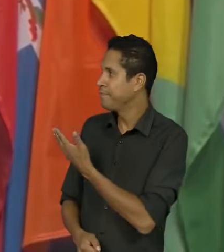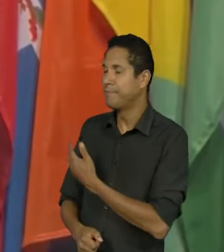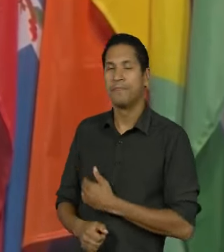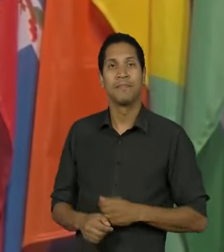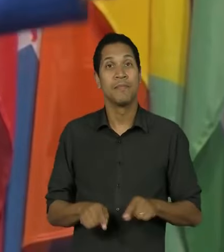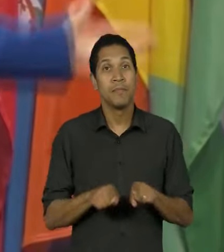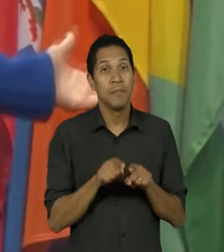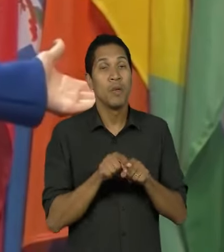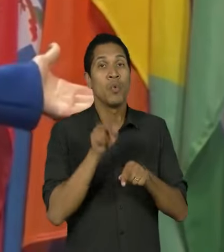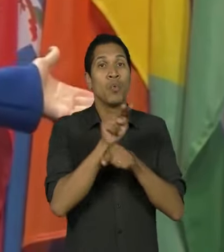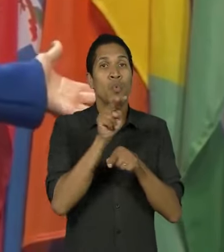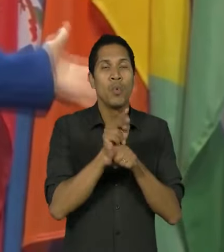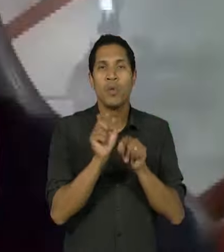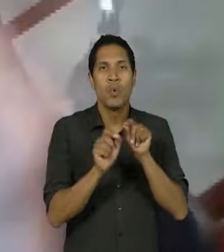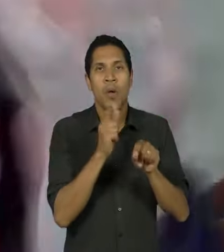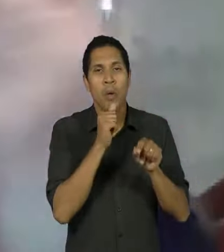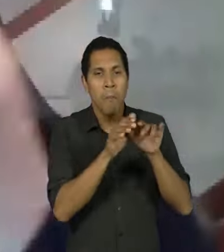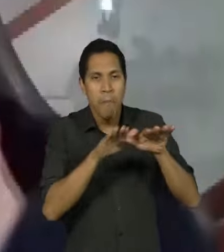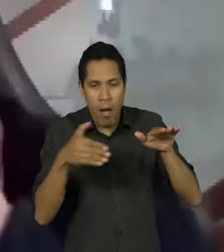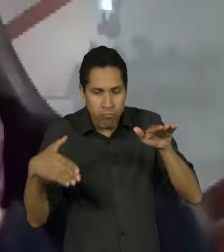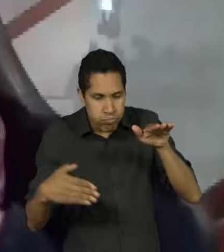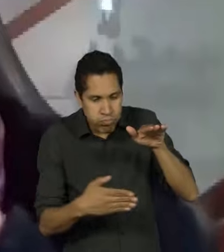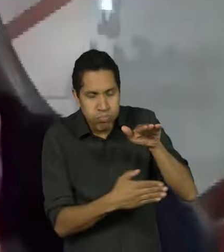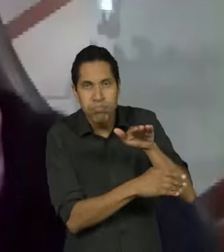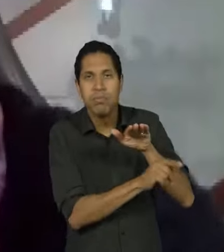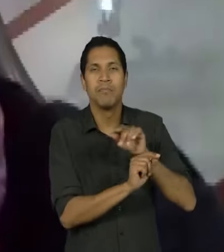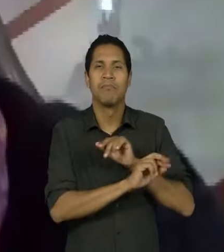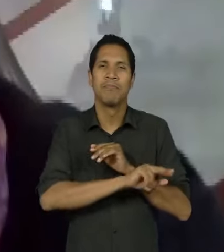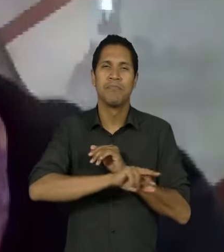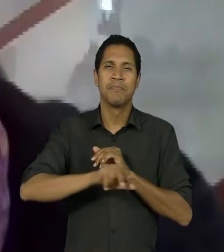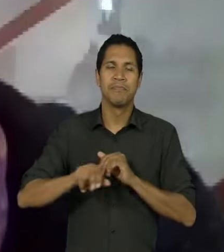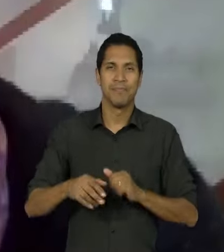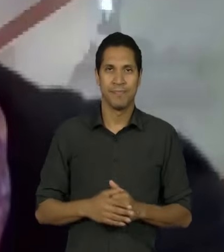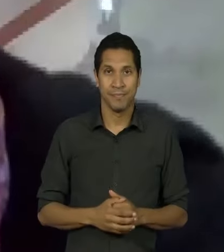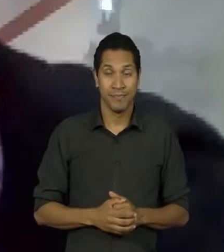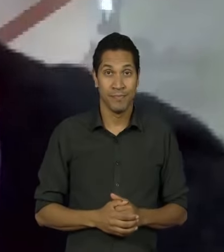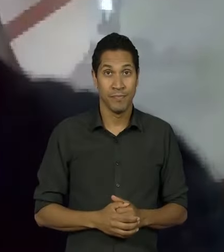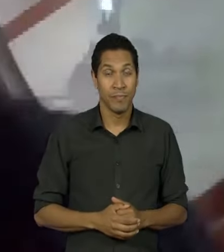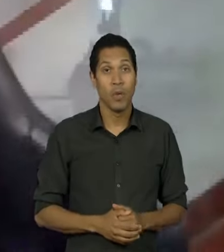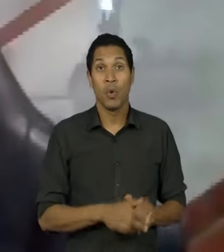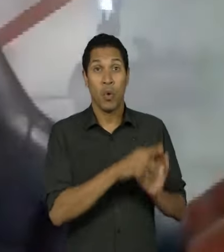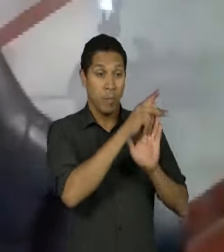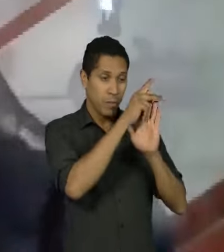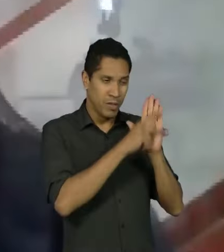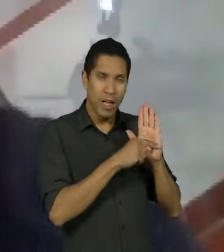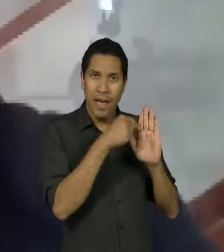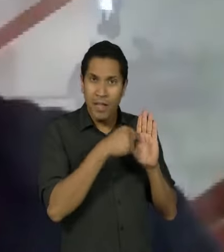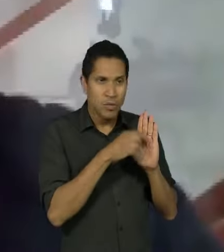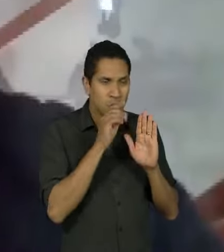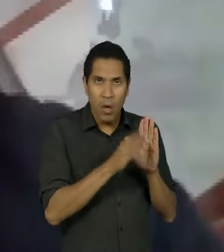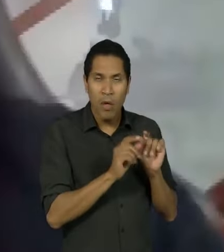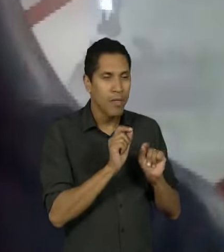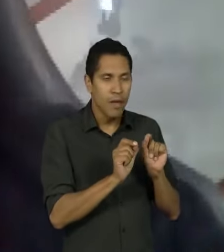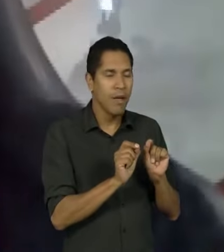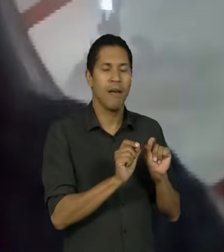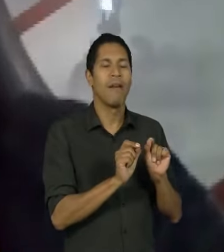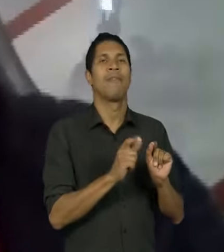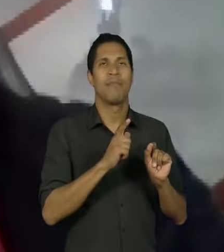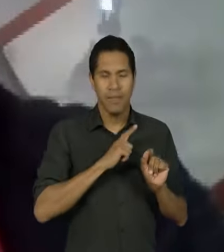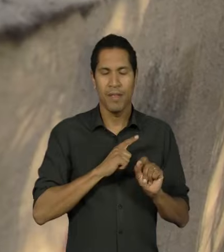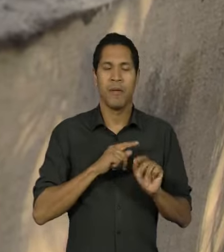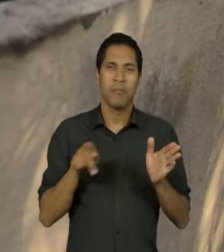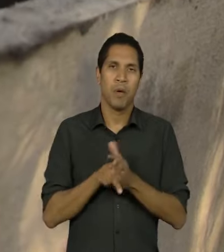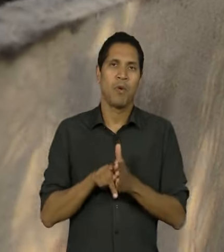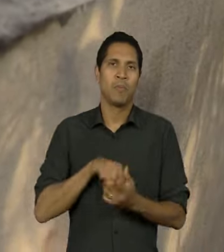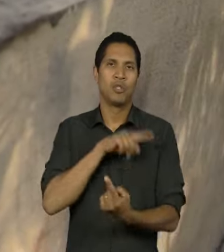na preservação marinha esse projeto há muitos anos ele deixou de ser um projeto ele passou a ser uma causa